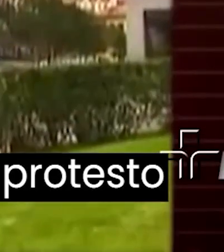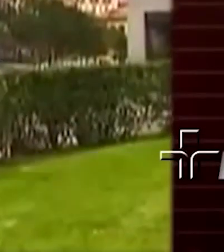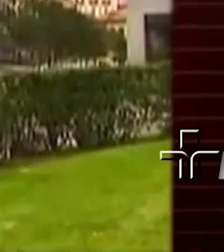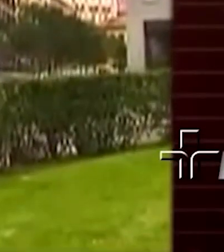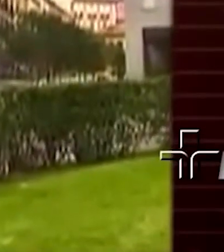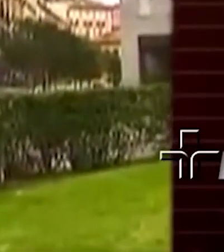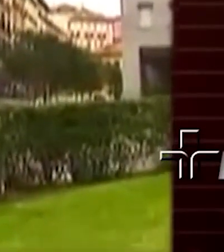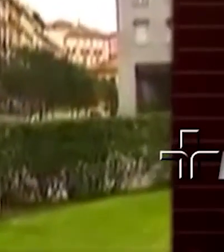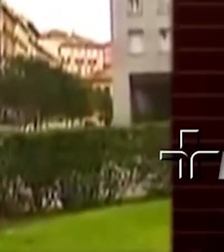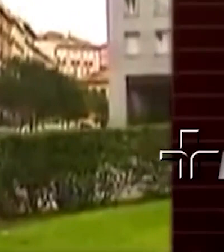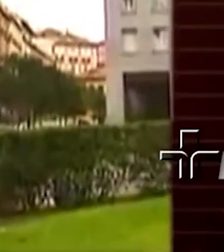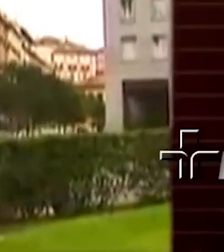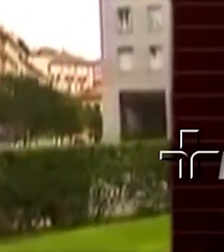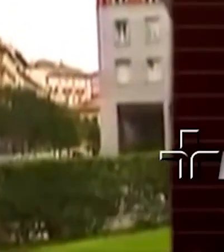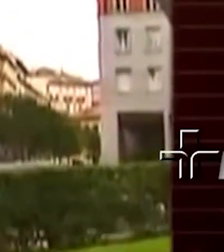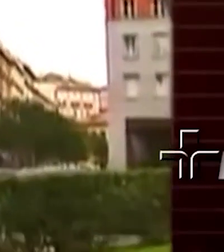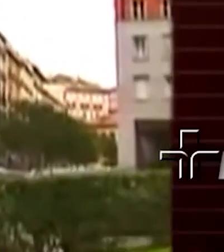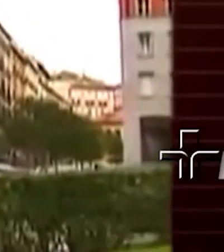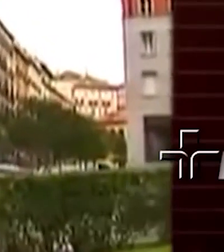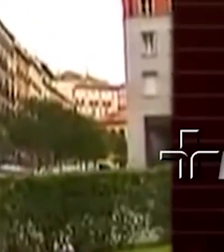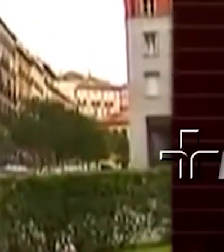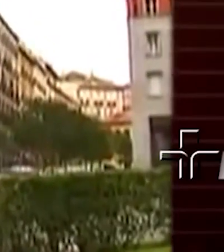protesto contra as touradas